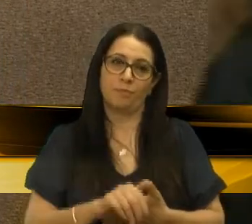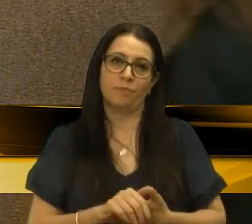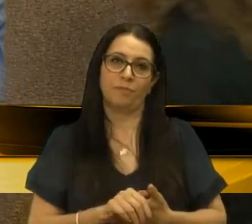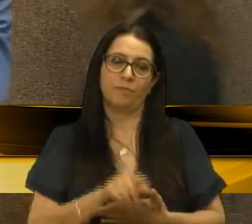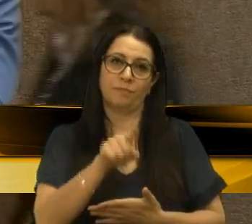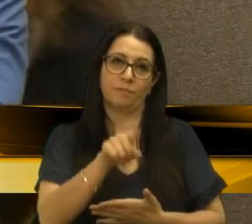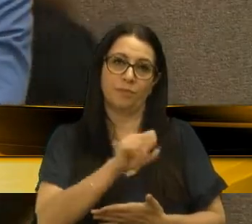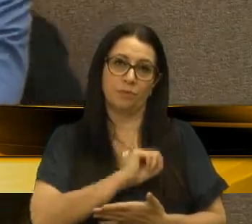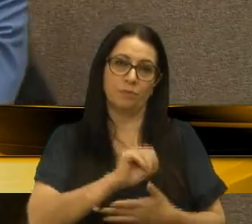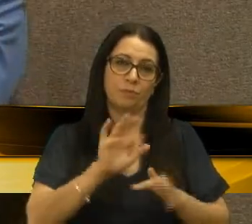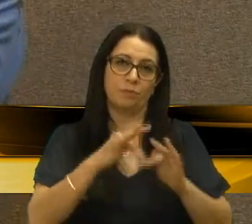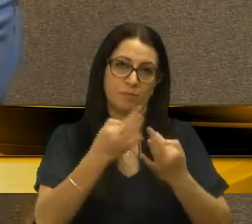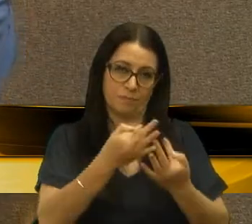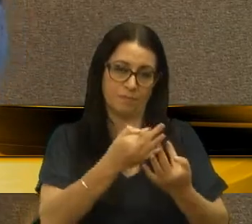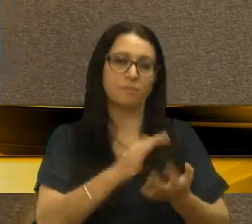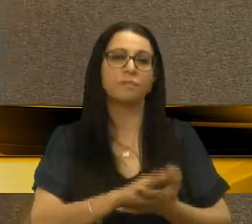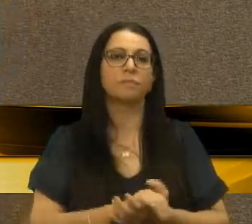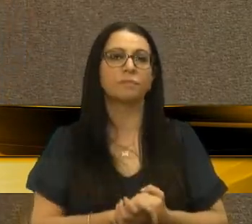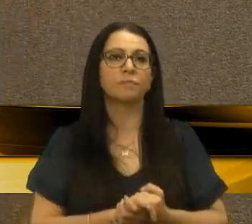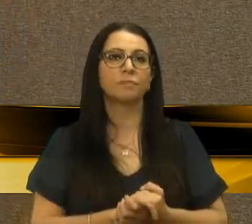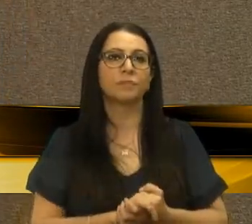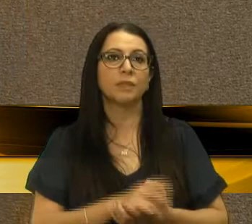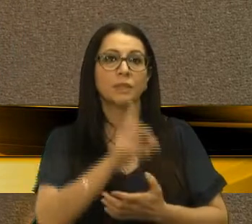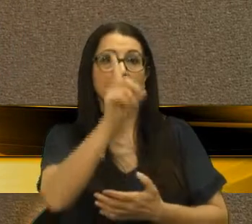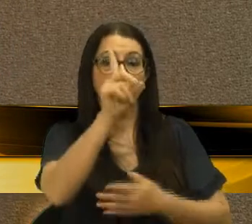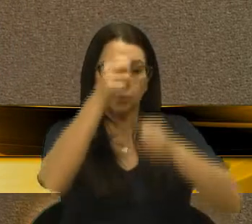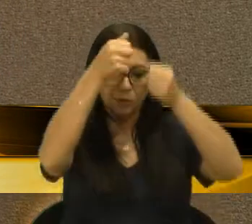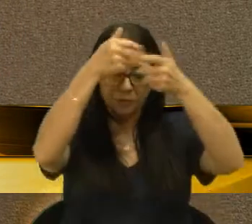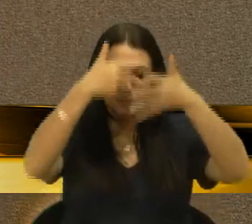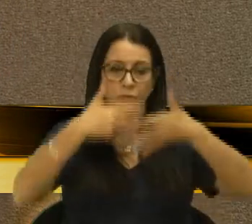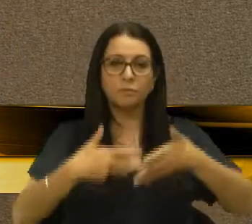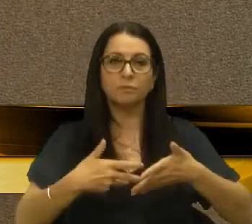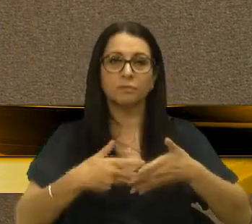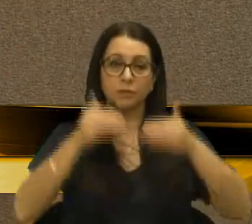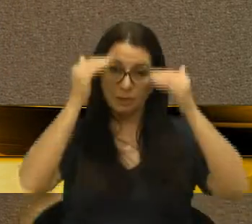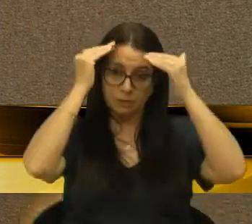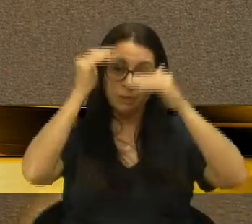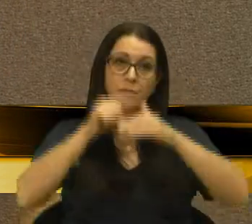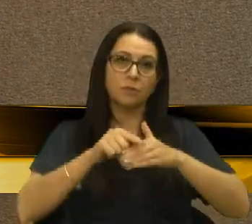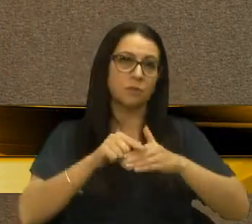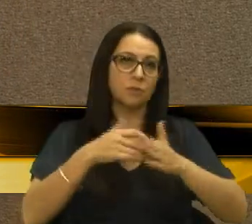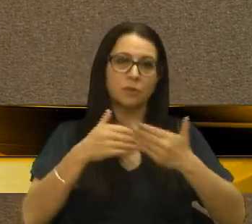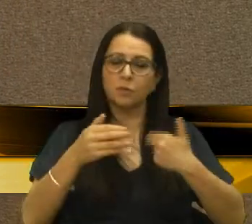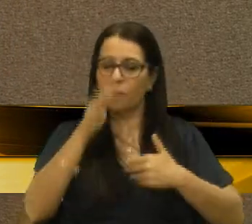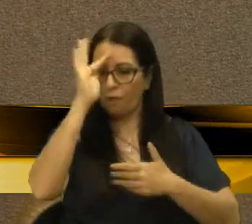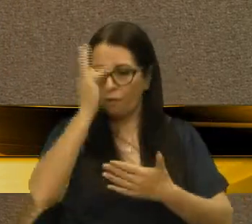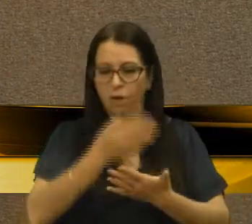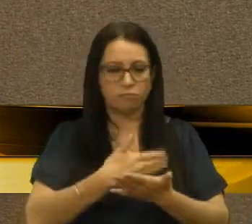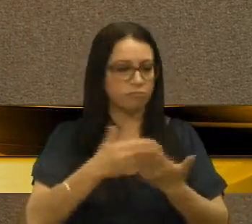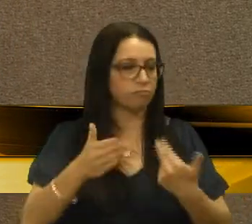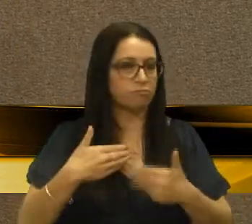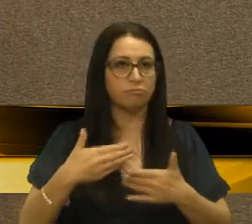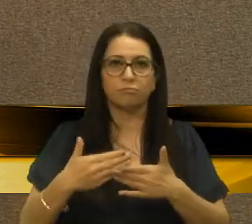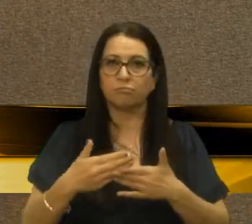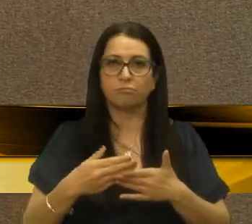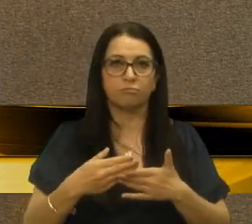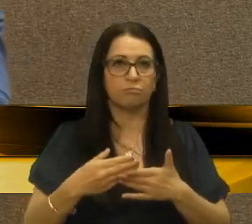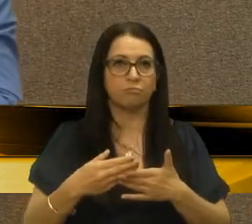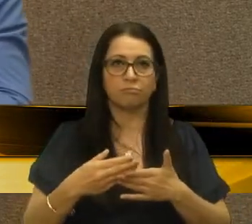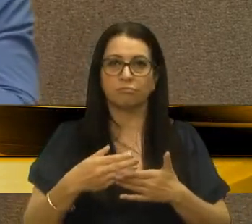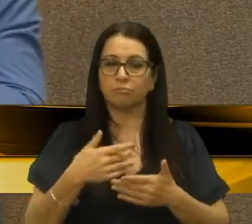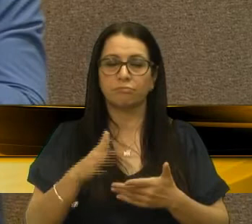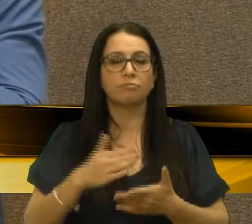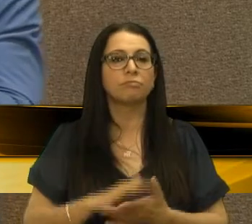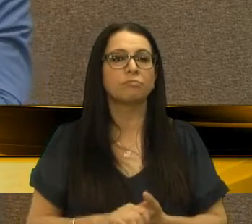senhor, para a sua família. Que Deus abençoe. E respeito o senhor, seja a sua fé qual for, seja a sua religião qual for.